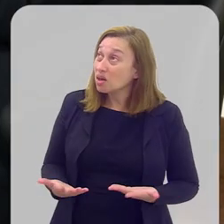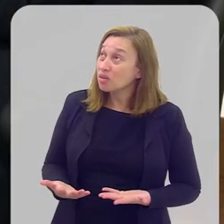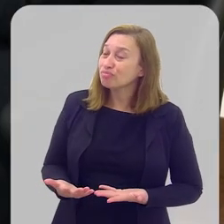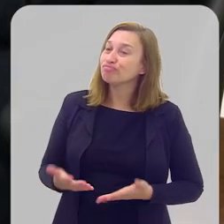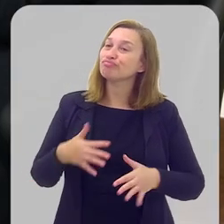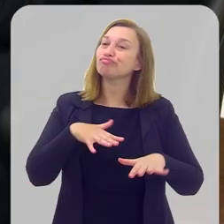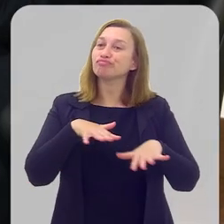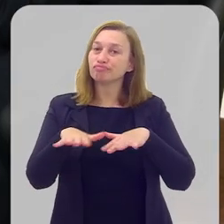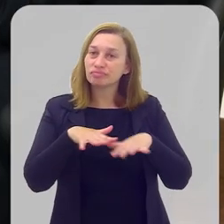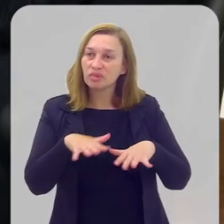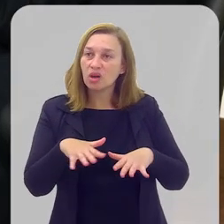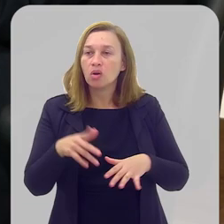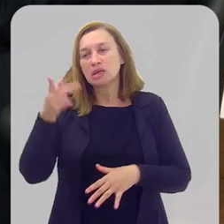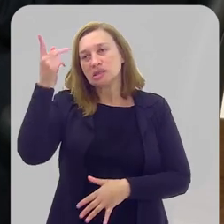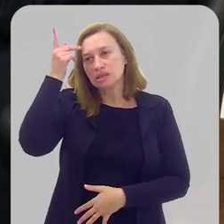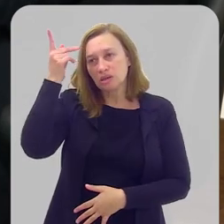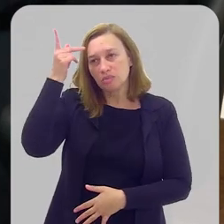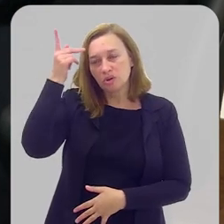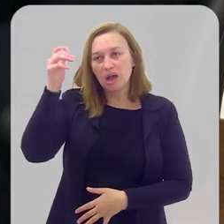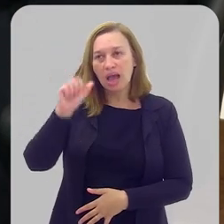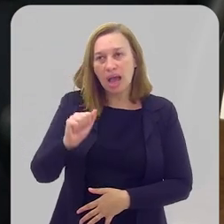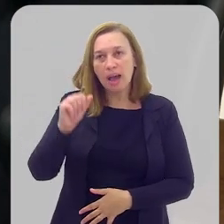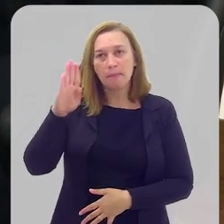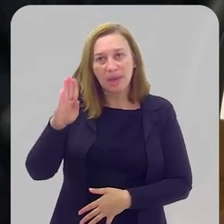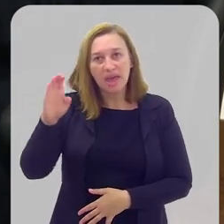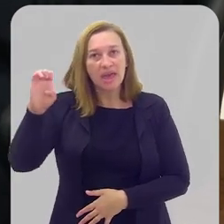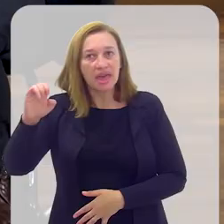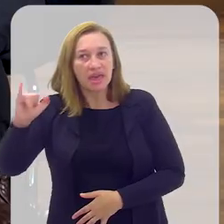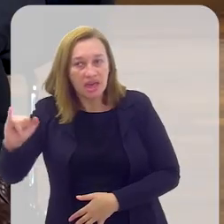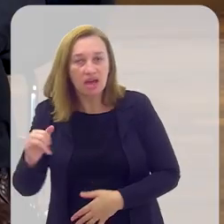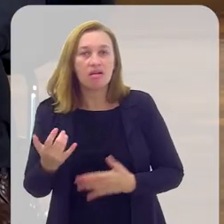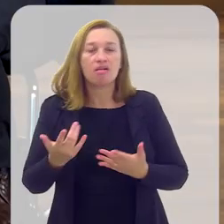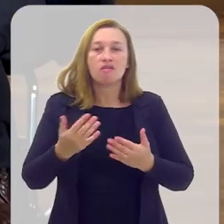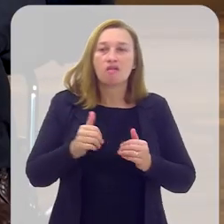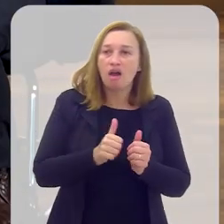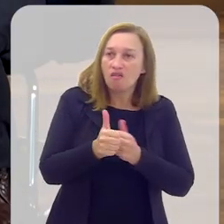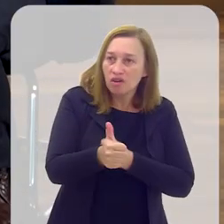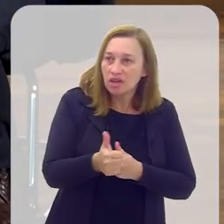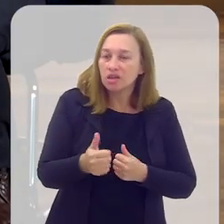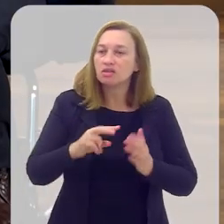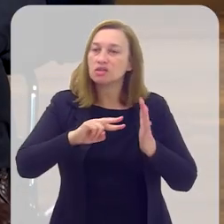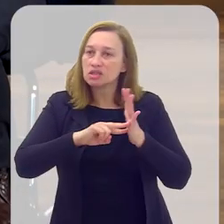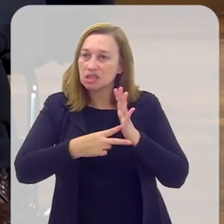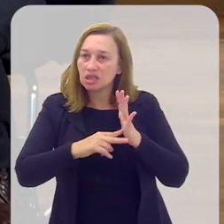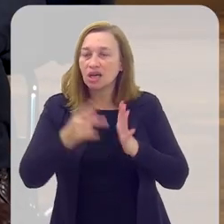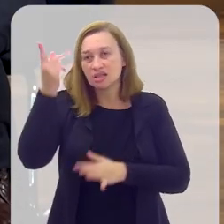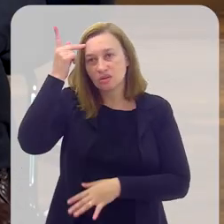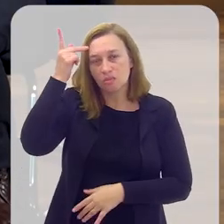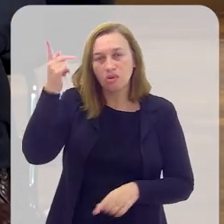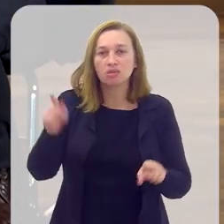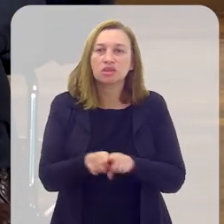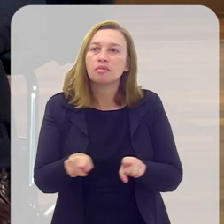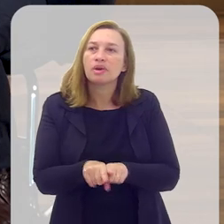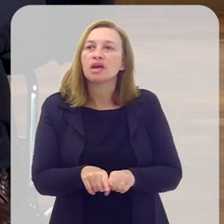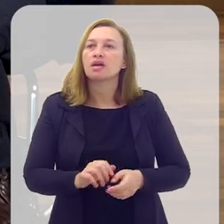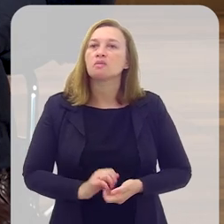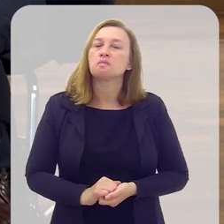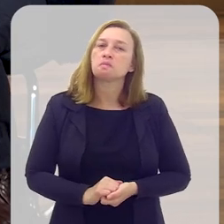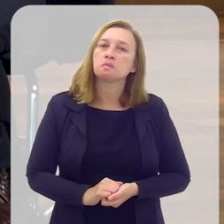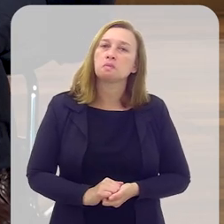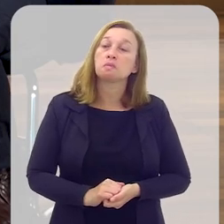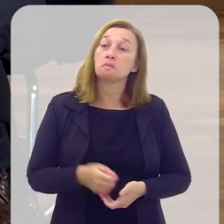Então, nós nos mobilizamos, quer dizer, em São Paulo, a BI à frente, e o Sindicato de São Paulo também,